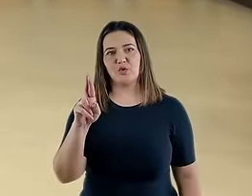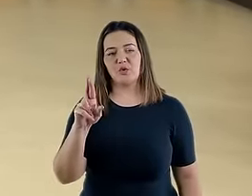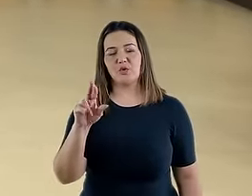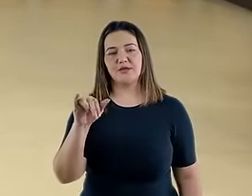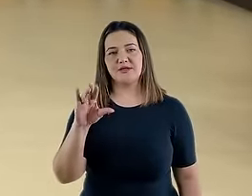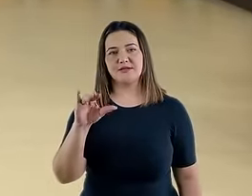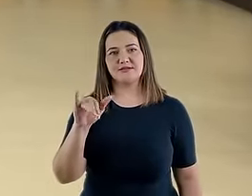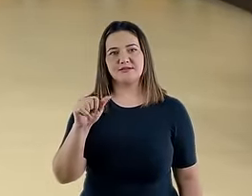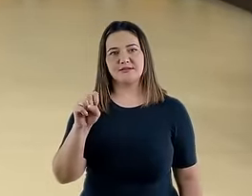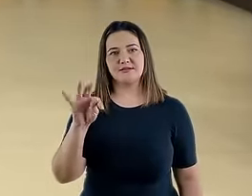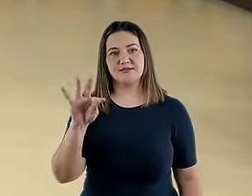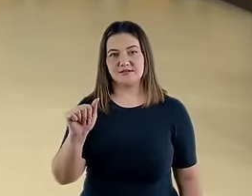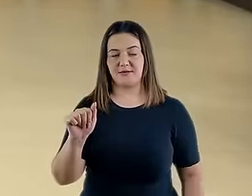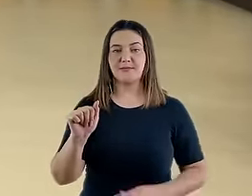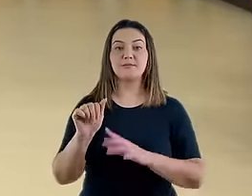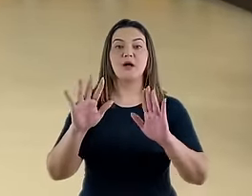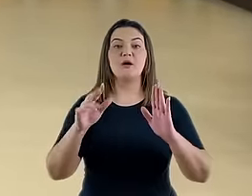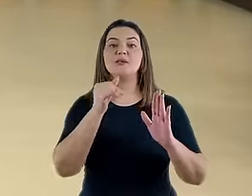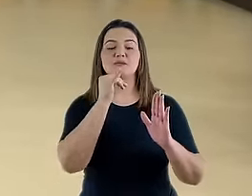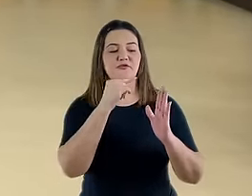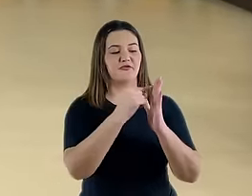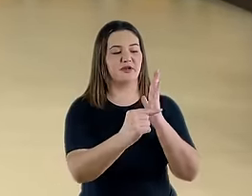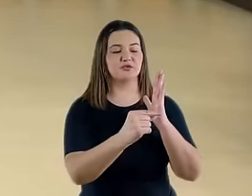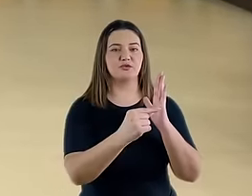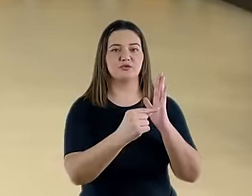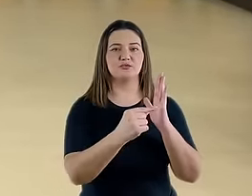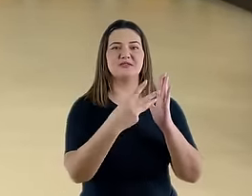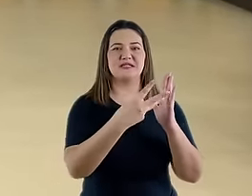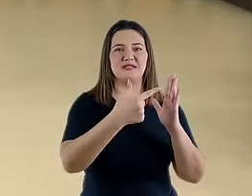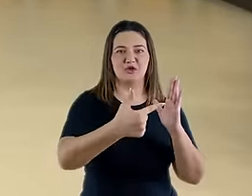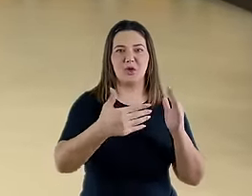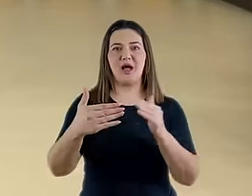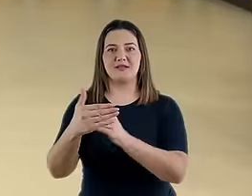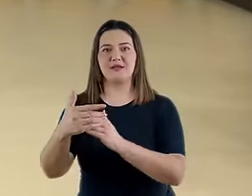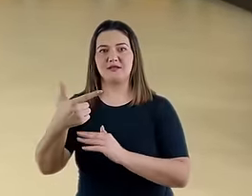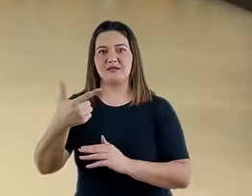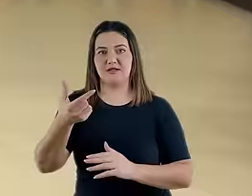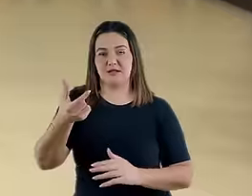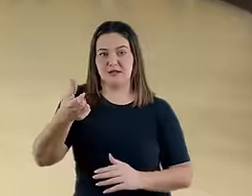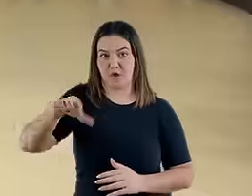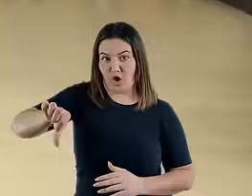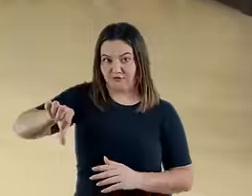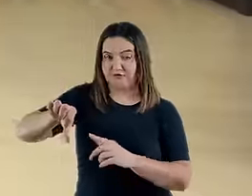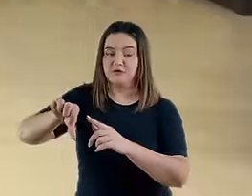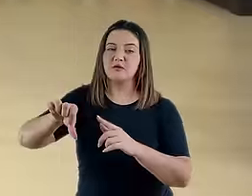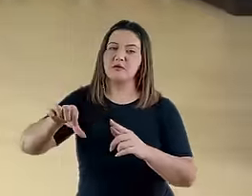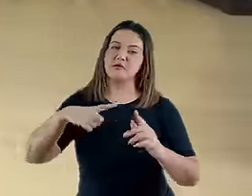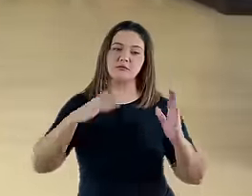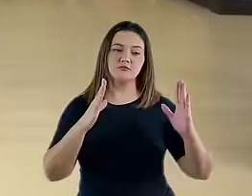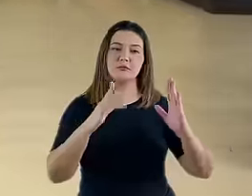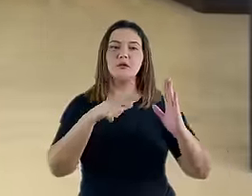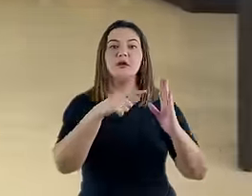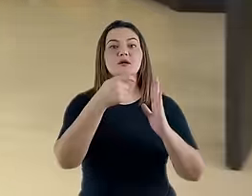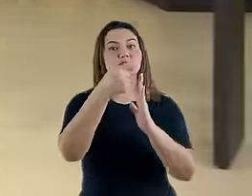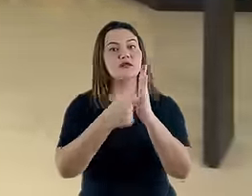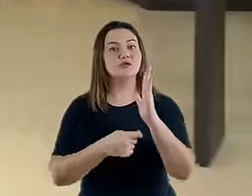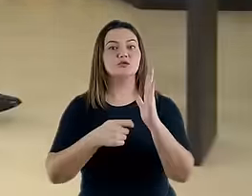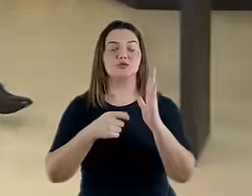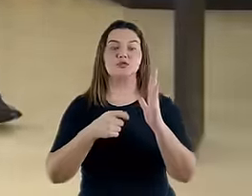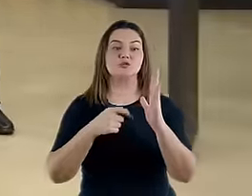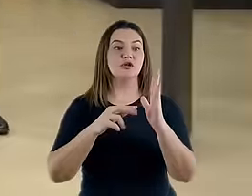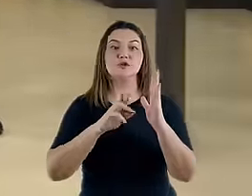36 a 39, a situação começa a ficar mais complicada. E é esta parte que tem sido interpretada de maneira